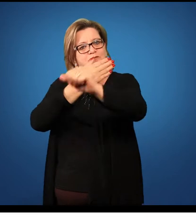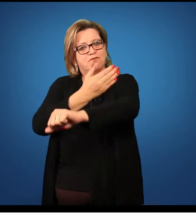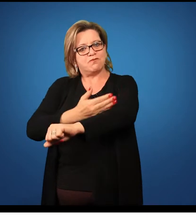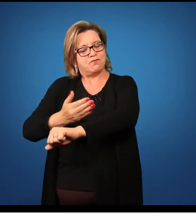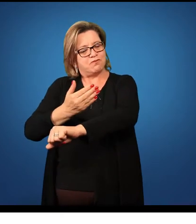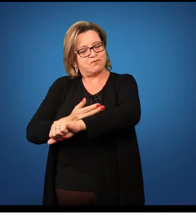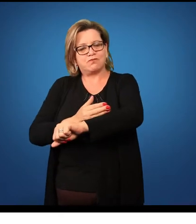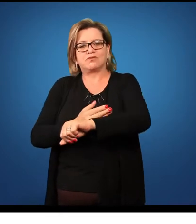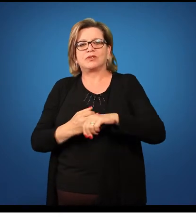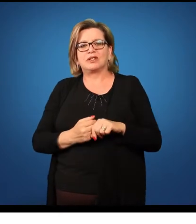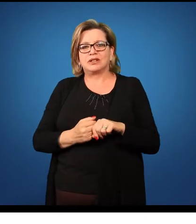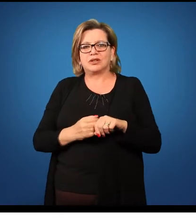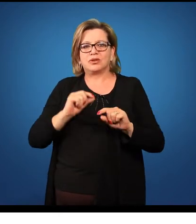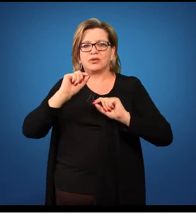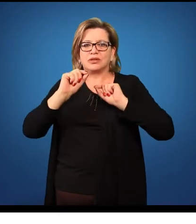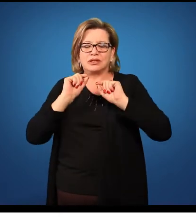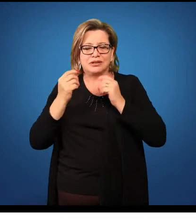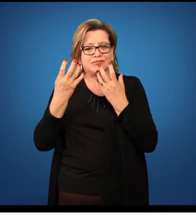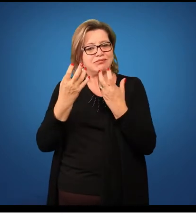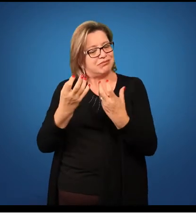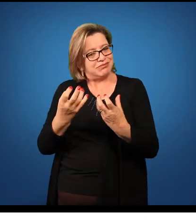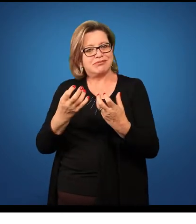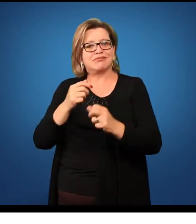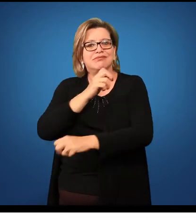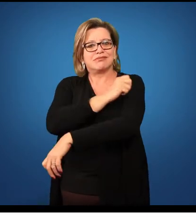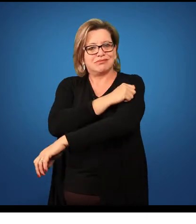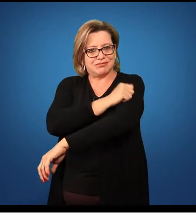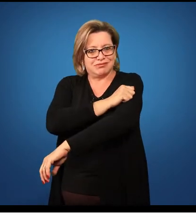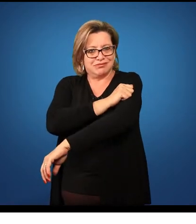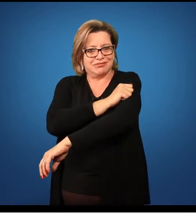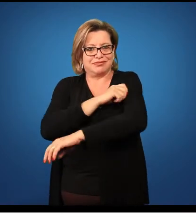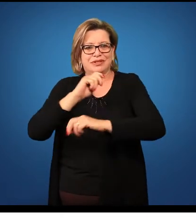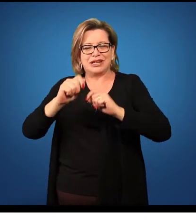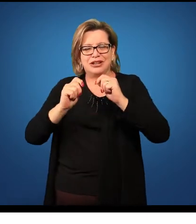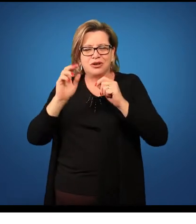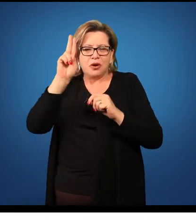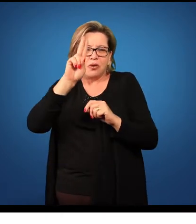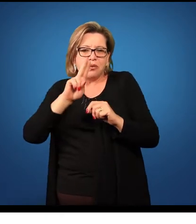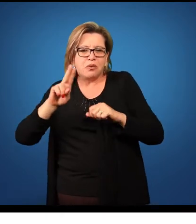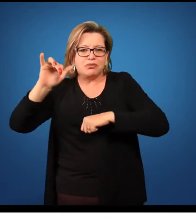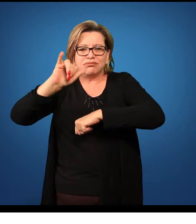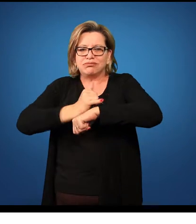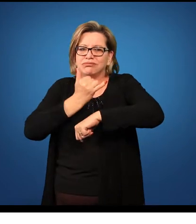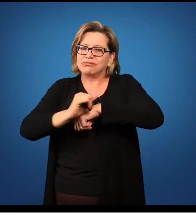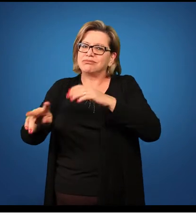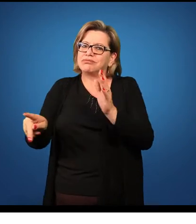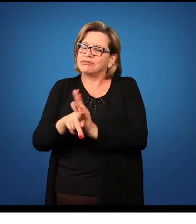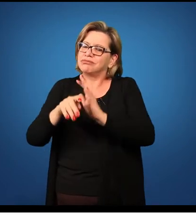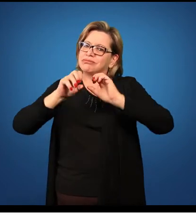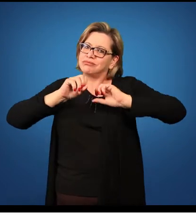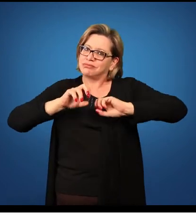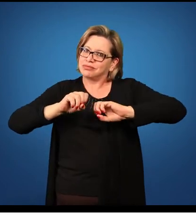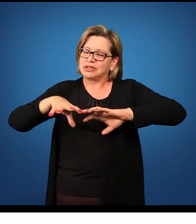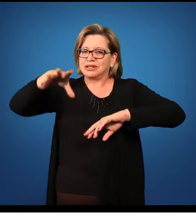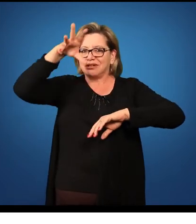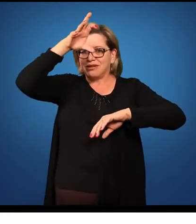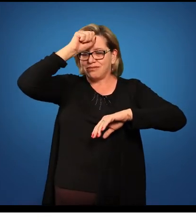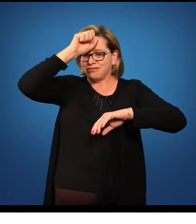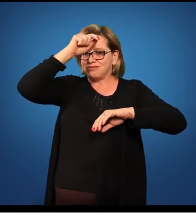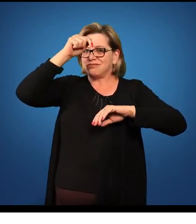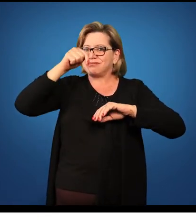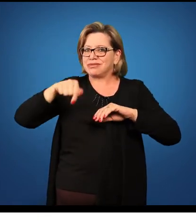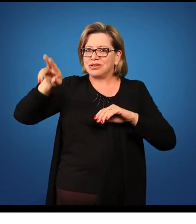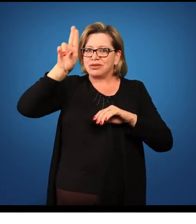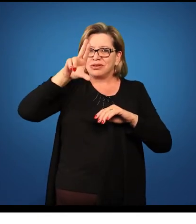supervisionado. Assim, o que nós esperamos do acadêmico? Que ele aplique as estratégias de ensino que ele aprendeu durante o